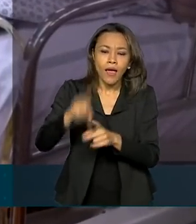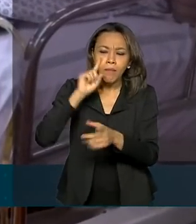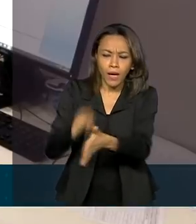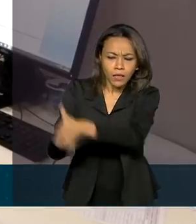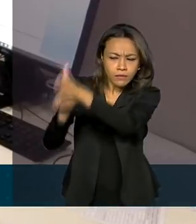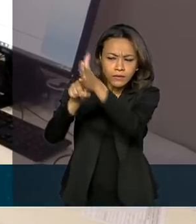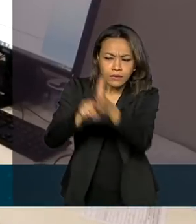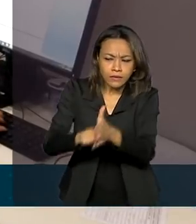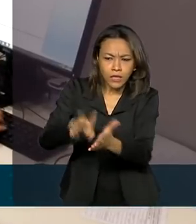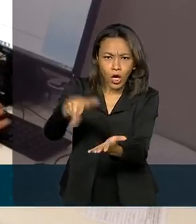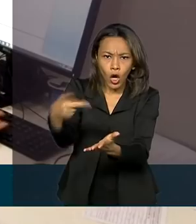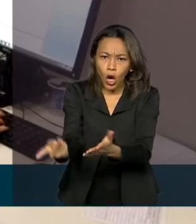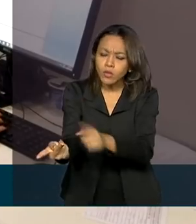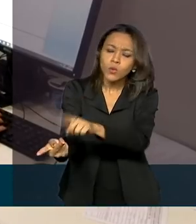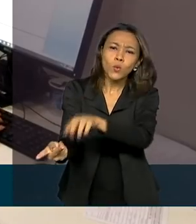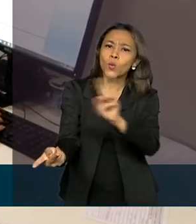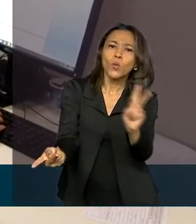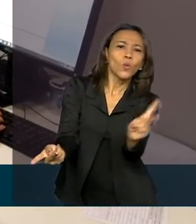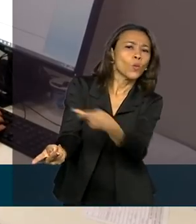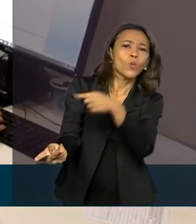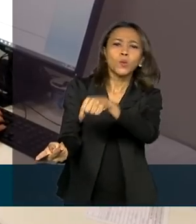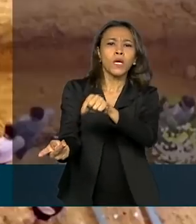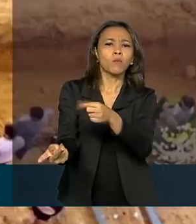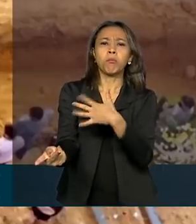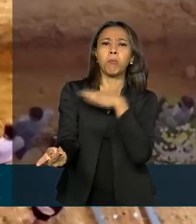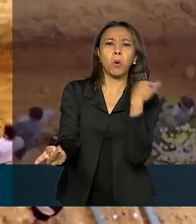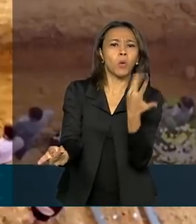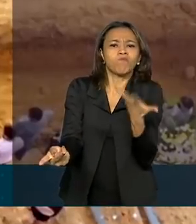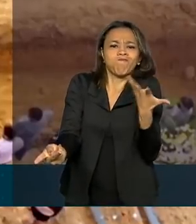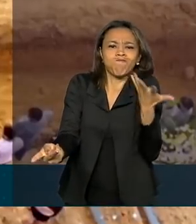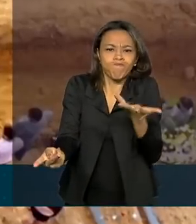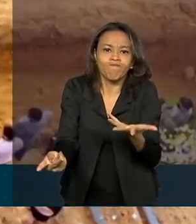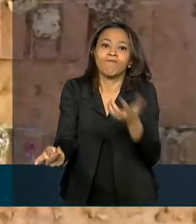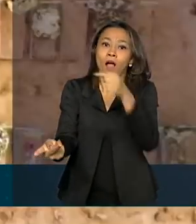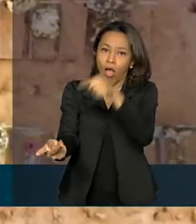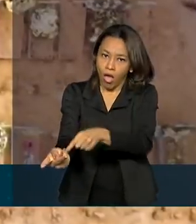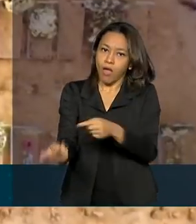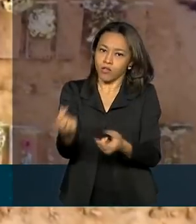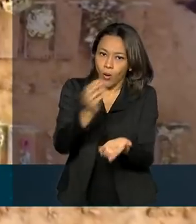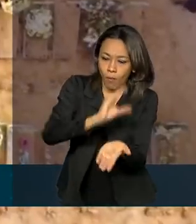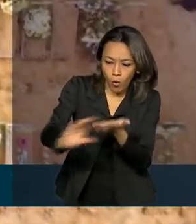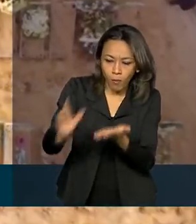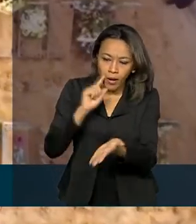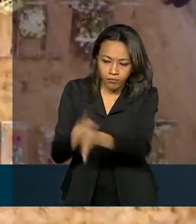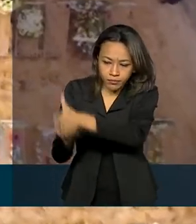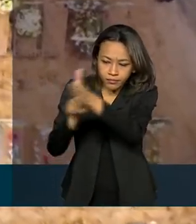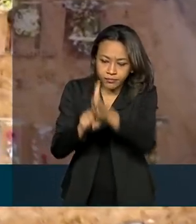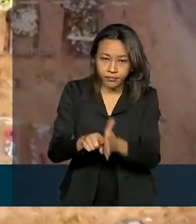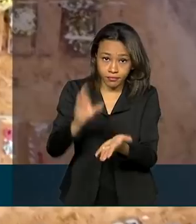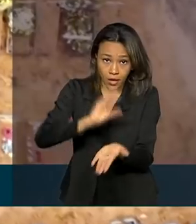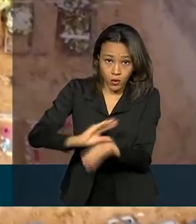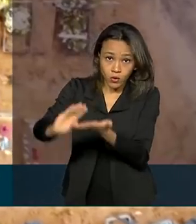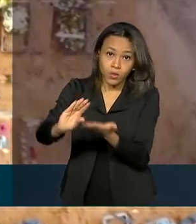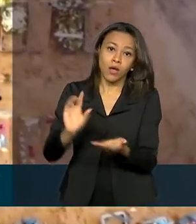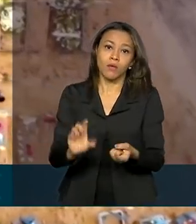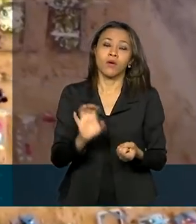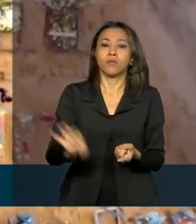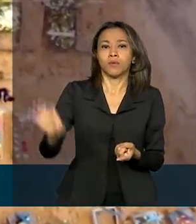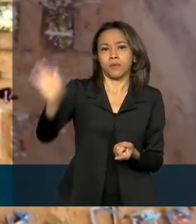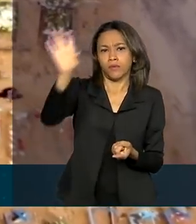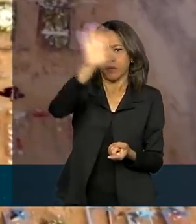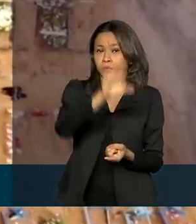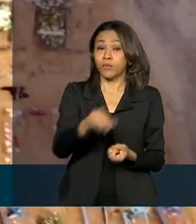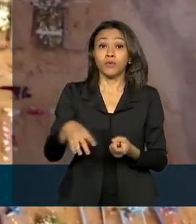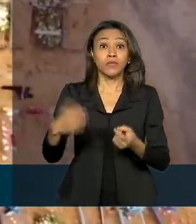em corpos sem causa da morte definida e com suspeita de covid-19. A verba será direcionada às